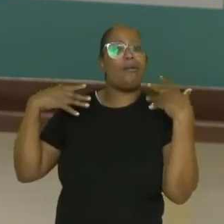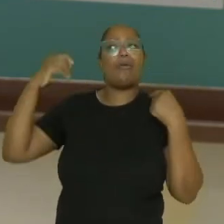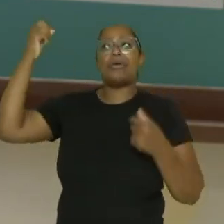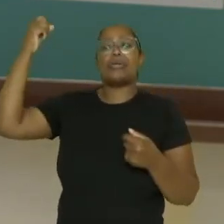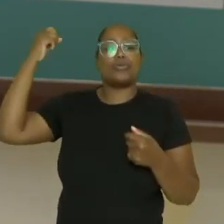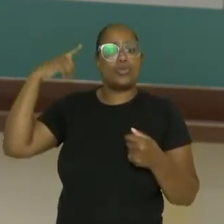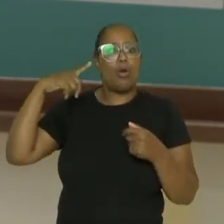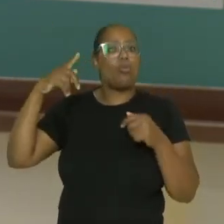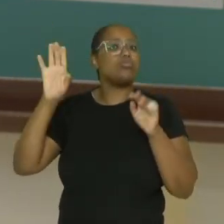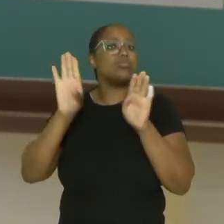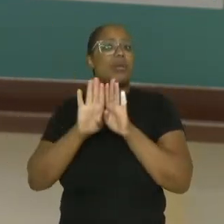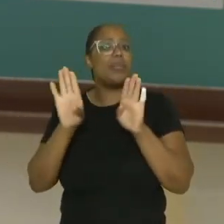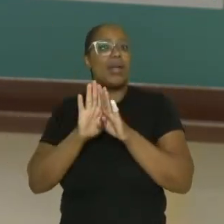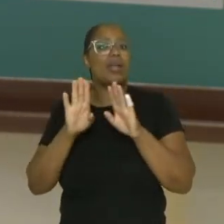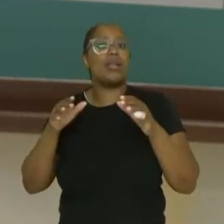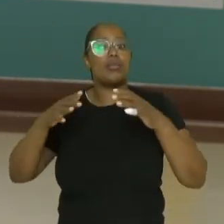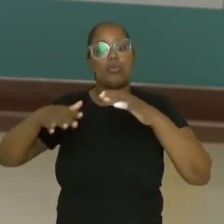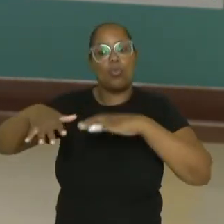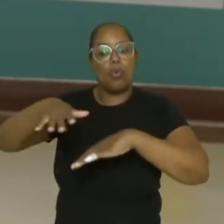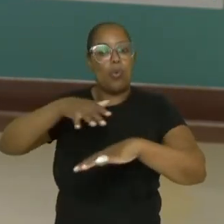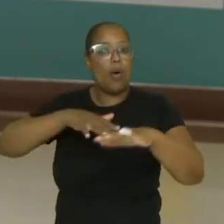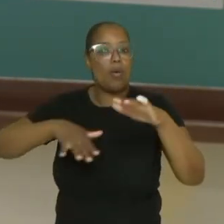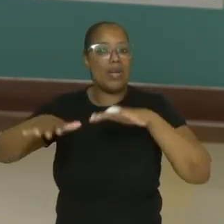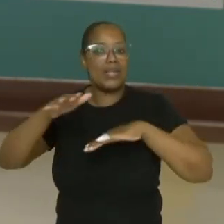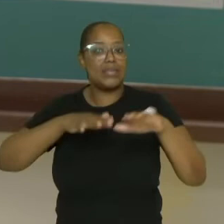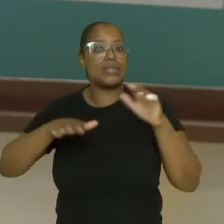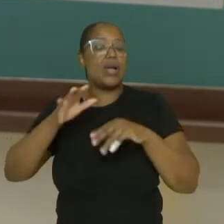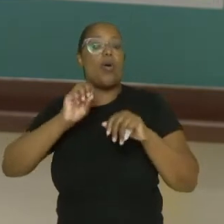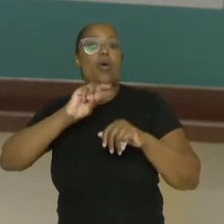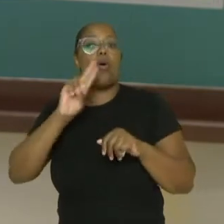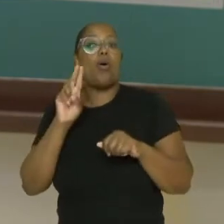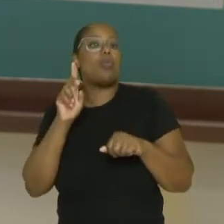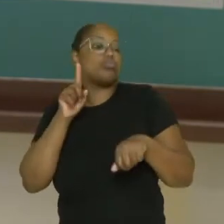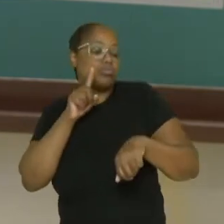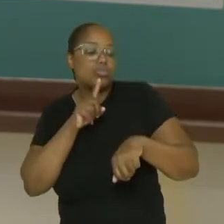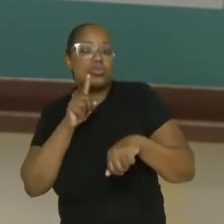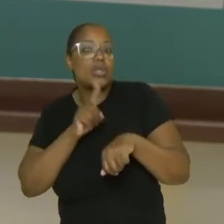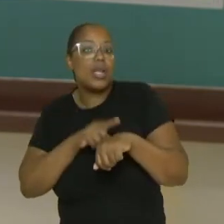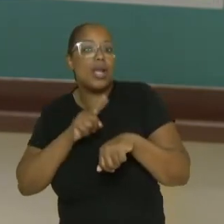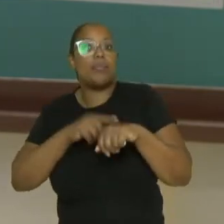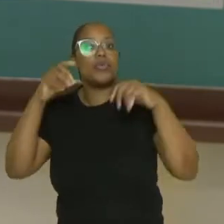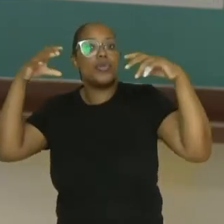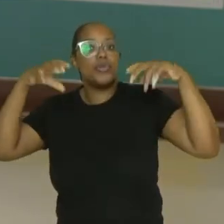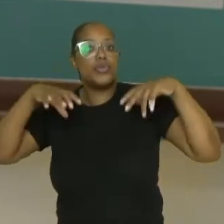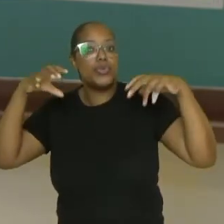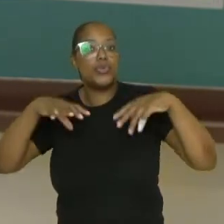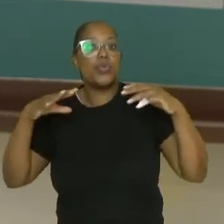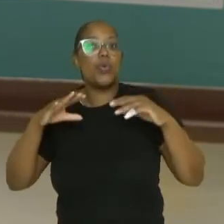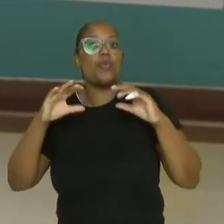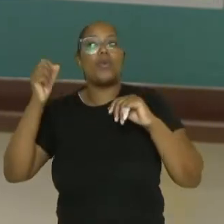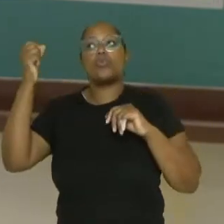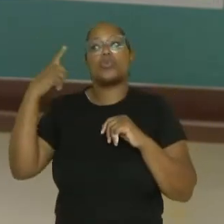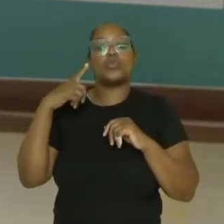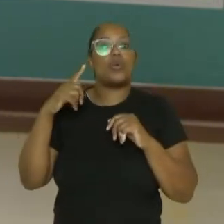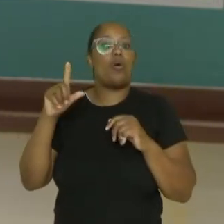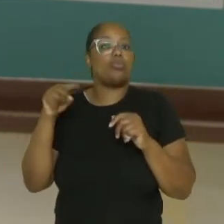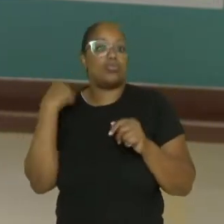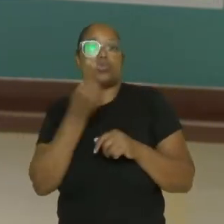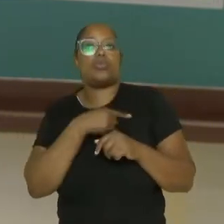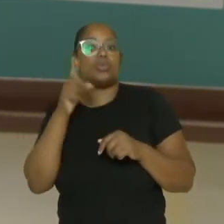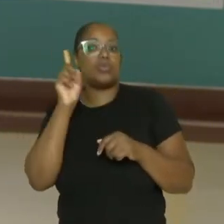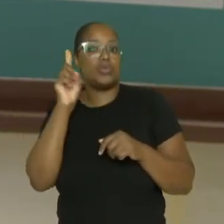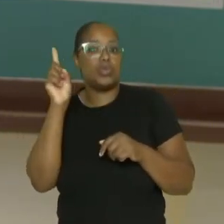questão da ordem natural, das chuvas, de tudo, né? Interferem em tudo, nosso dia a dia.